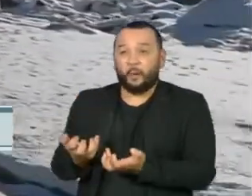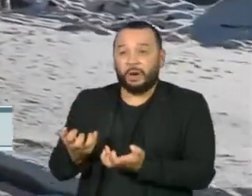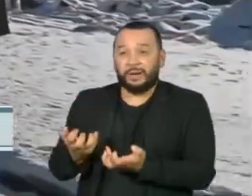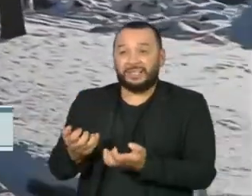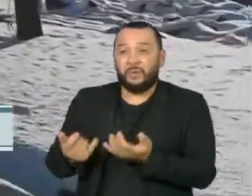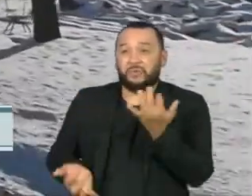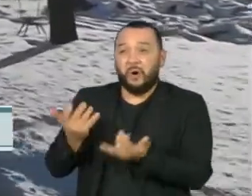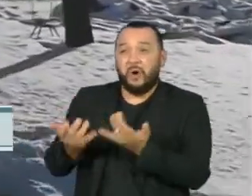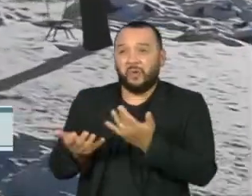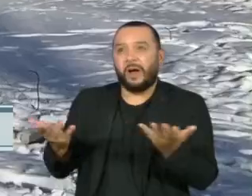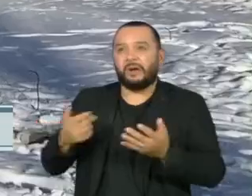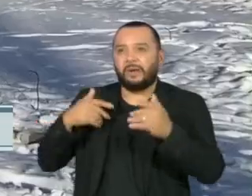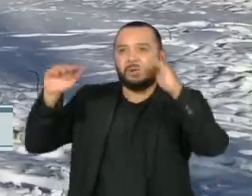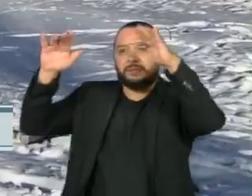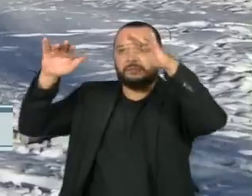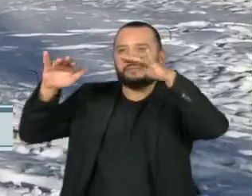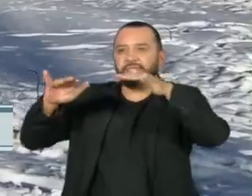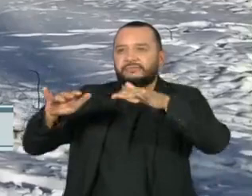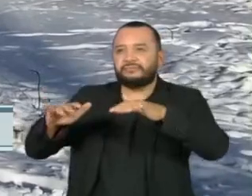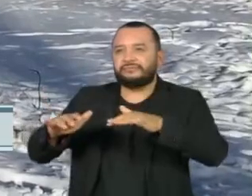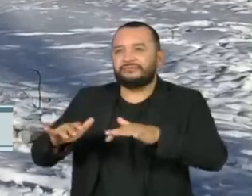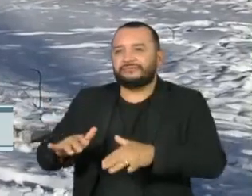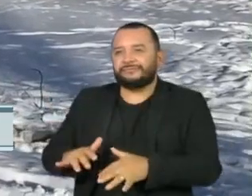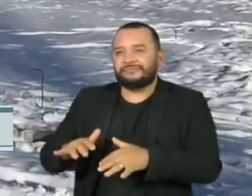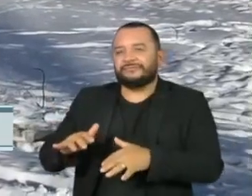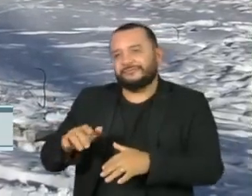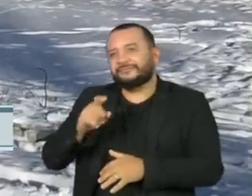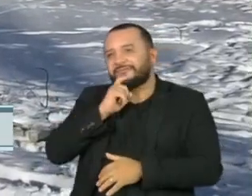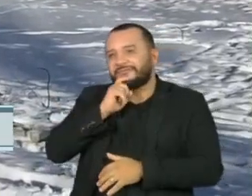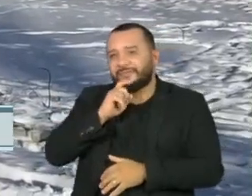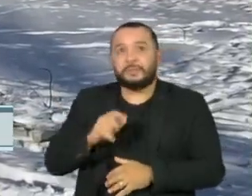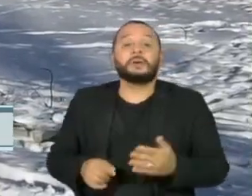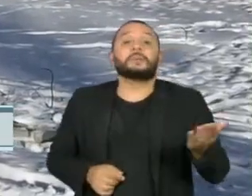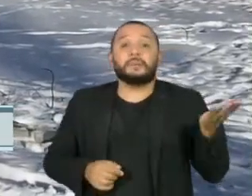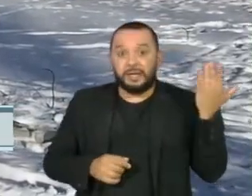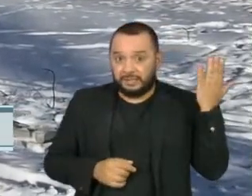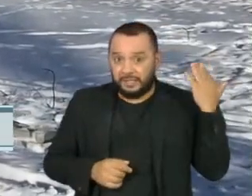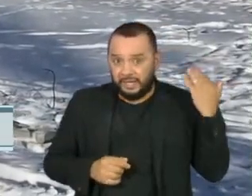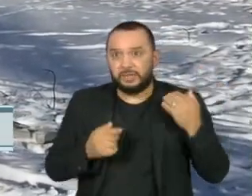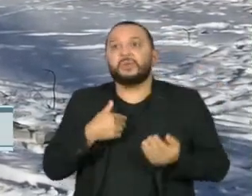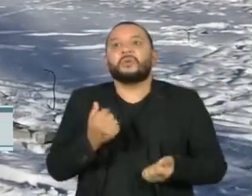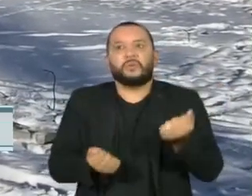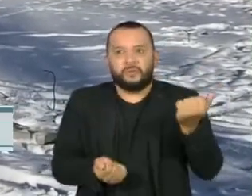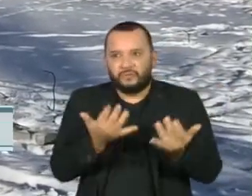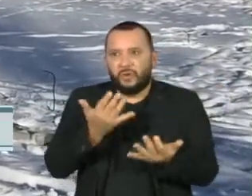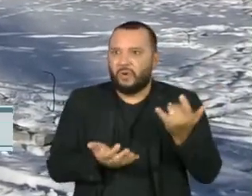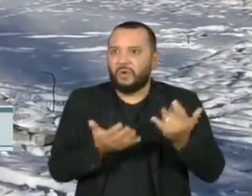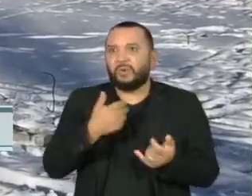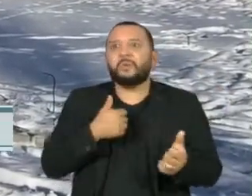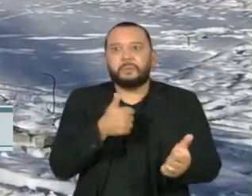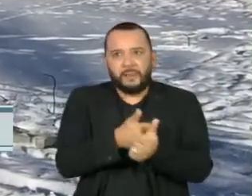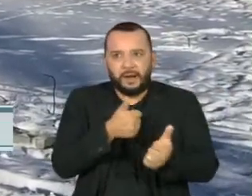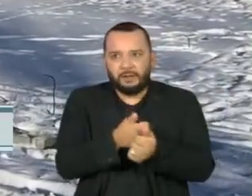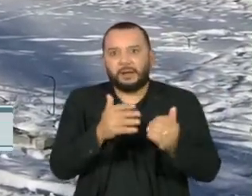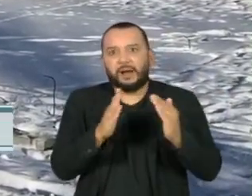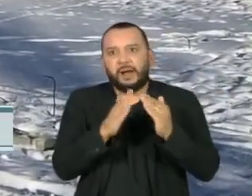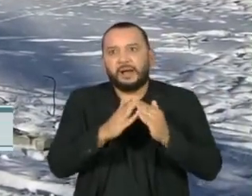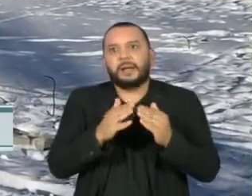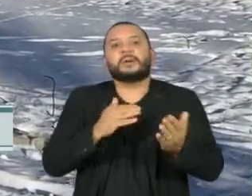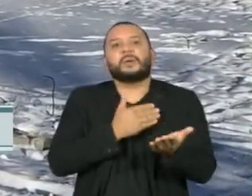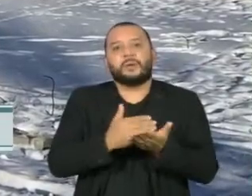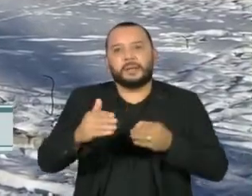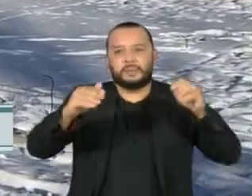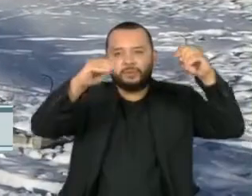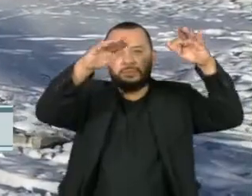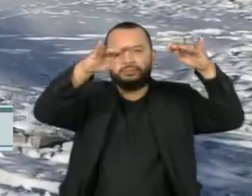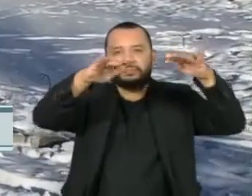chegou como um alívio. Essa moradora conta que o fogo já estava a menos de um quarteirão da casa dela, quando a neve começou a